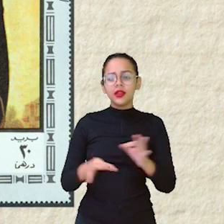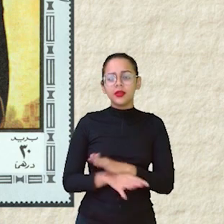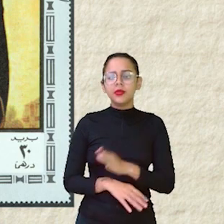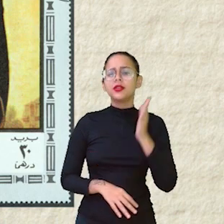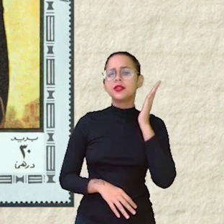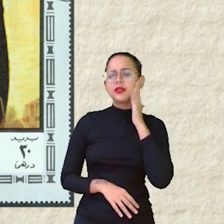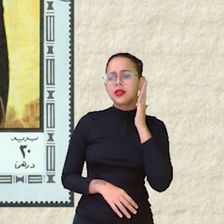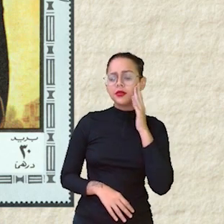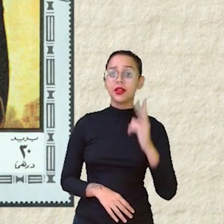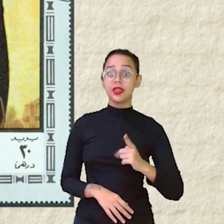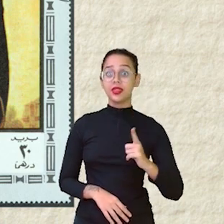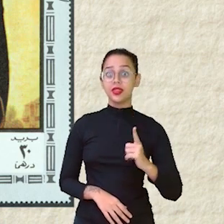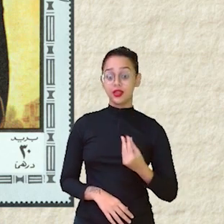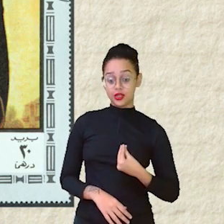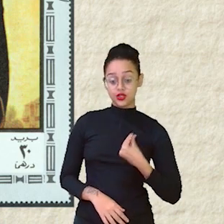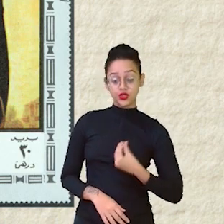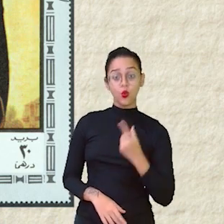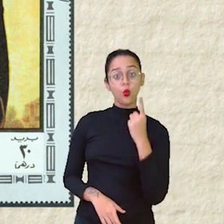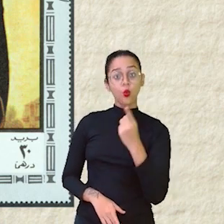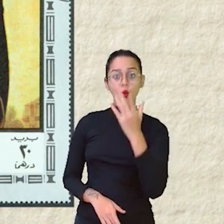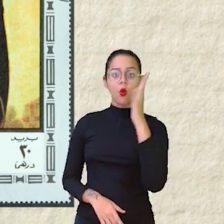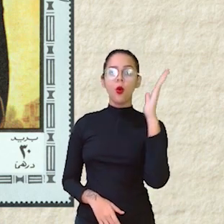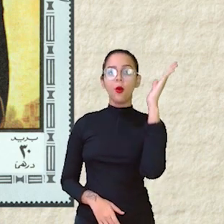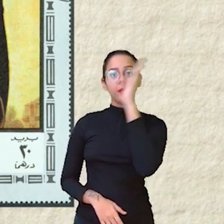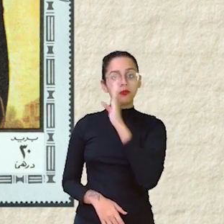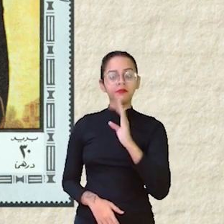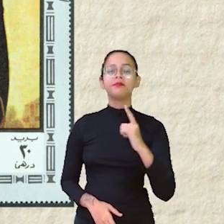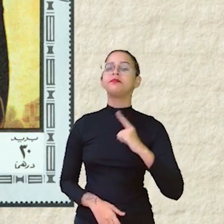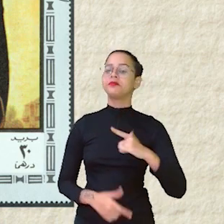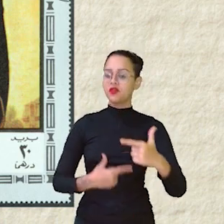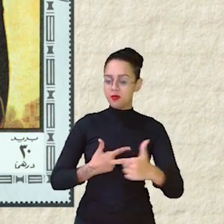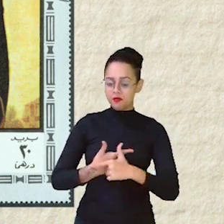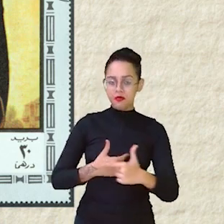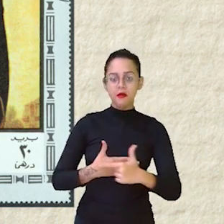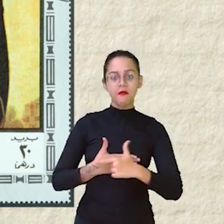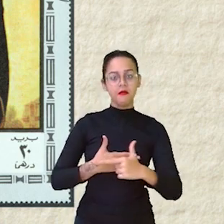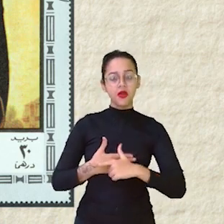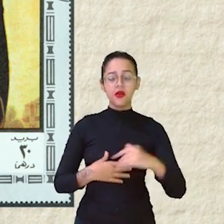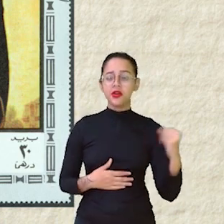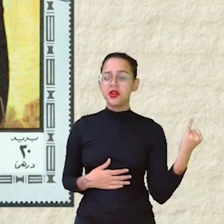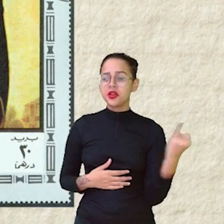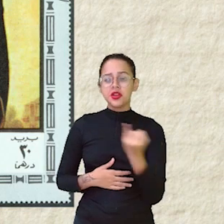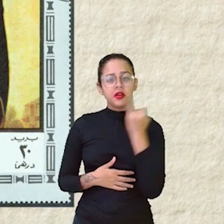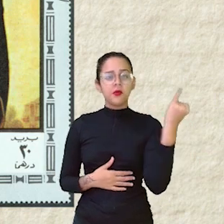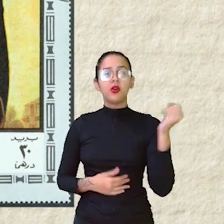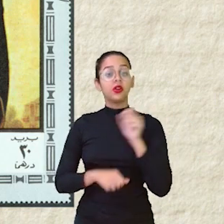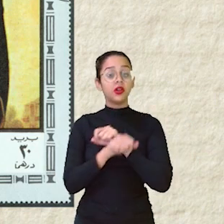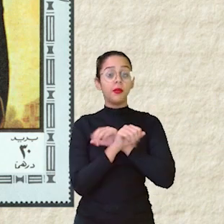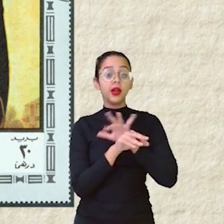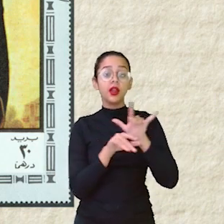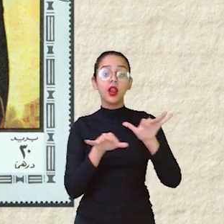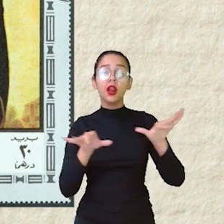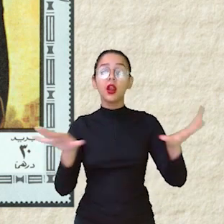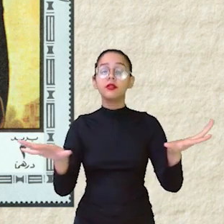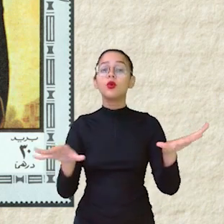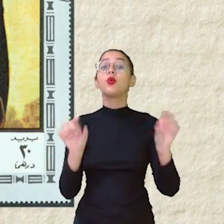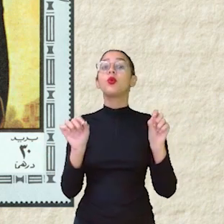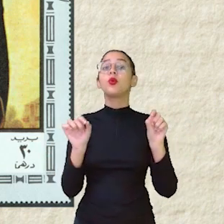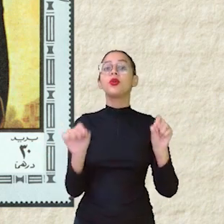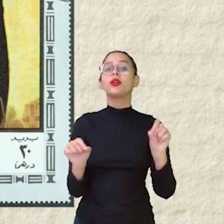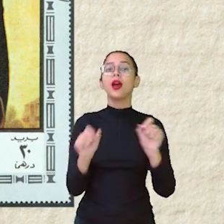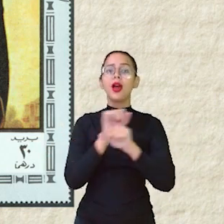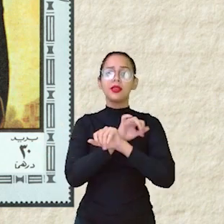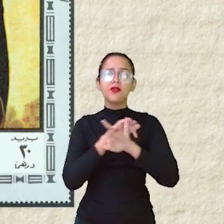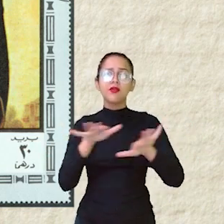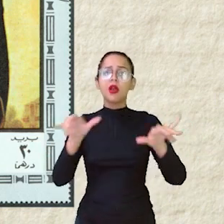sabia que teve um brasileiro que teve um importante papel aí na divulgação do relógio de pulso?